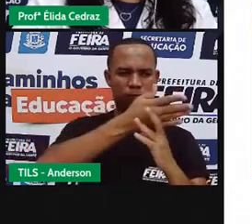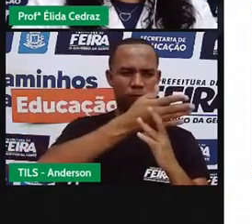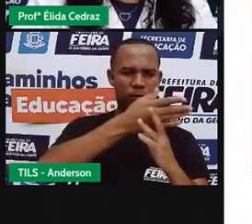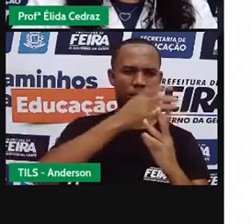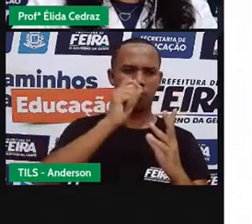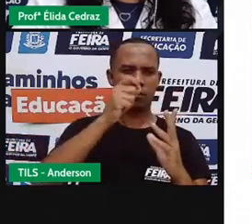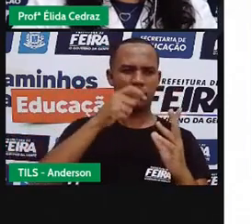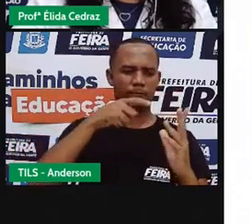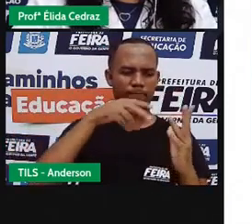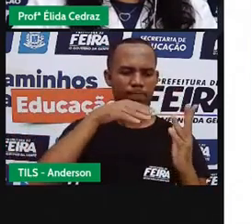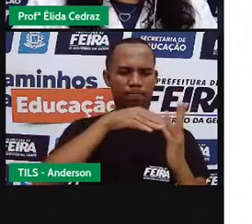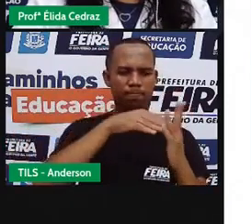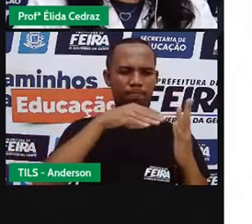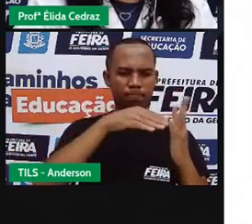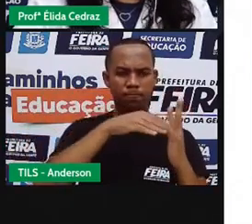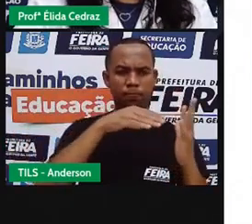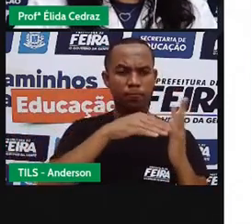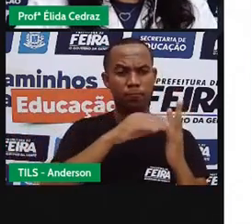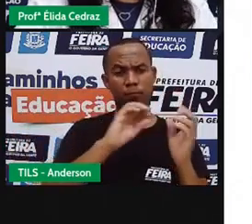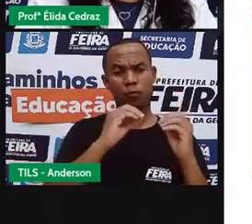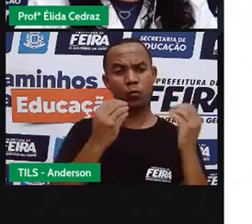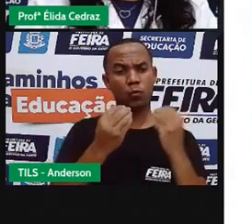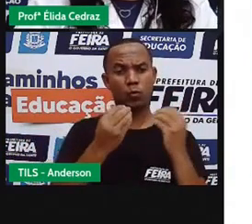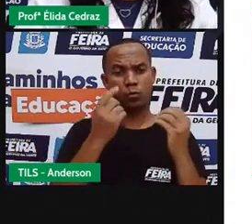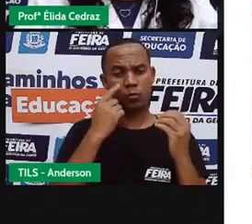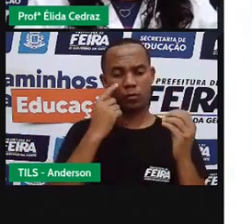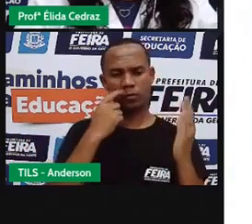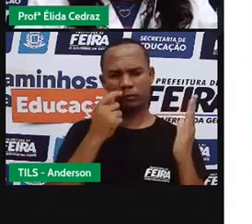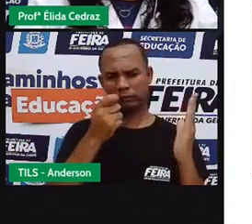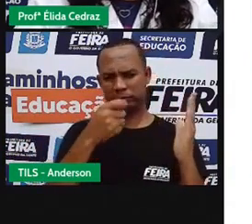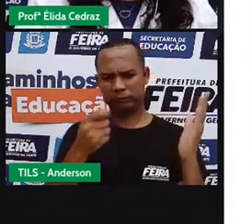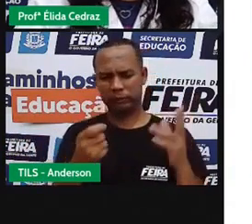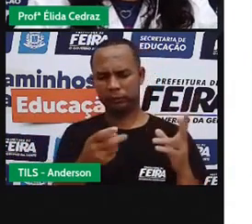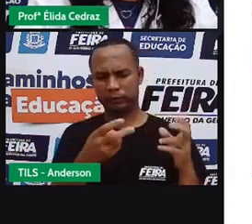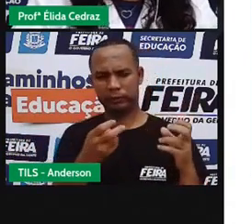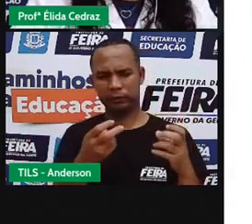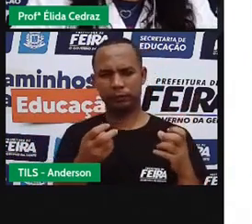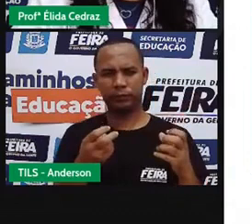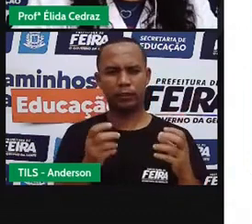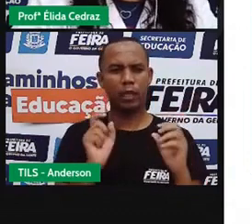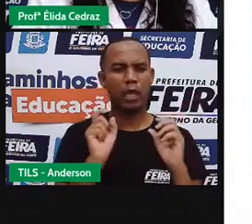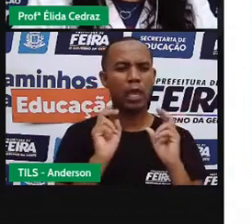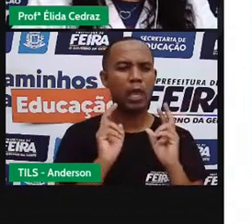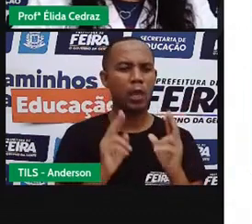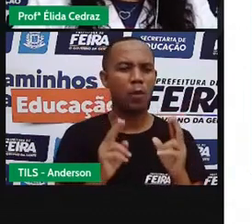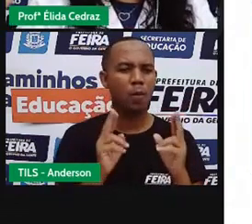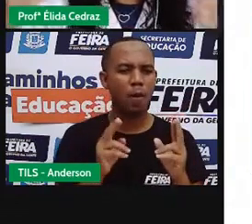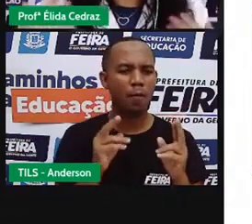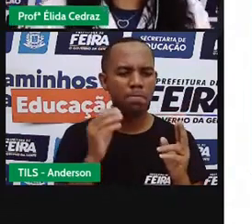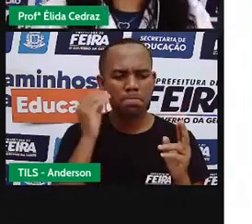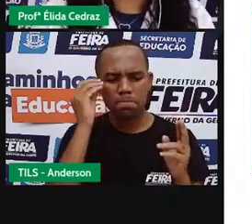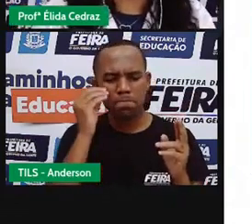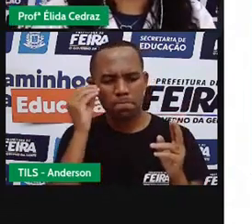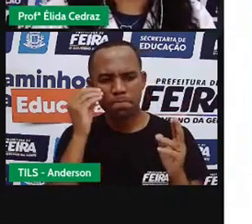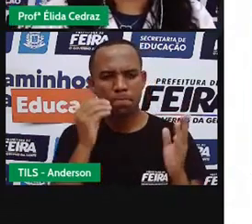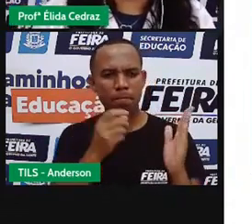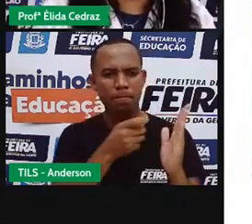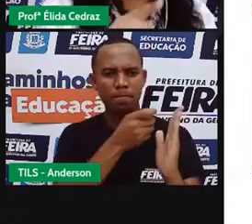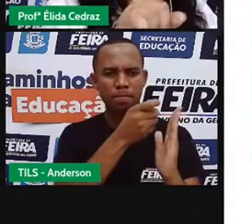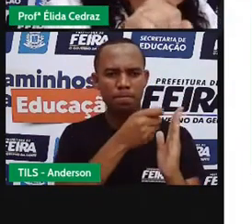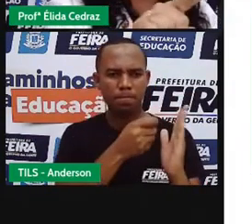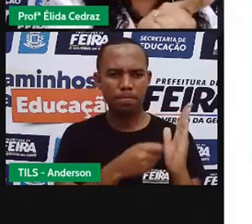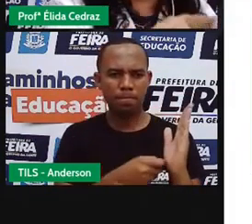diante do obstáculo dos papéis. A luz e o papel. E você vai